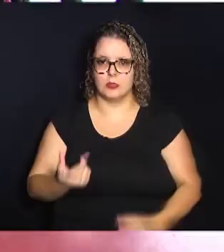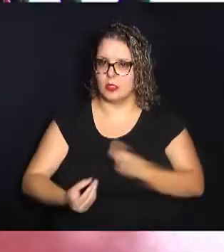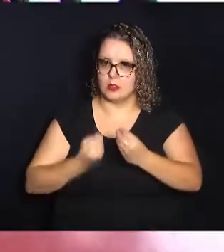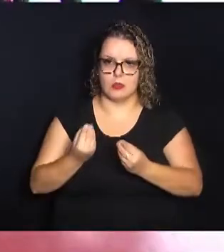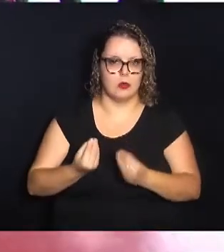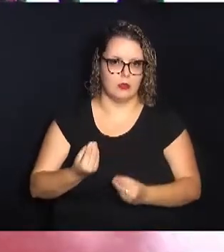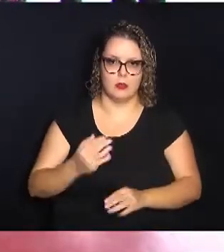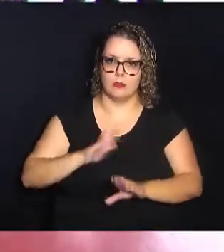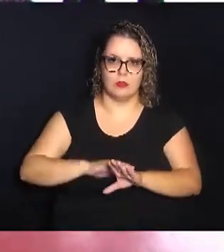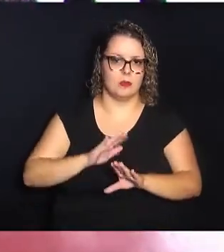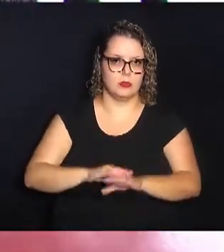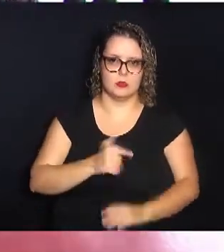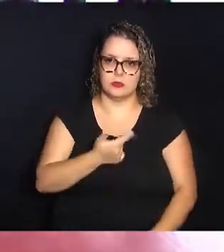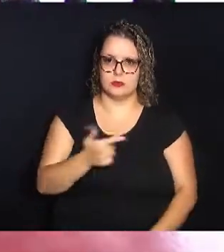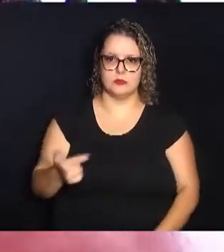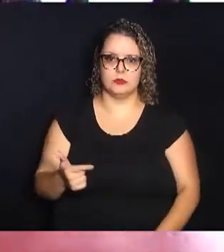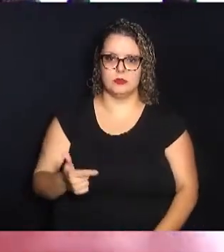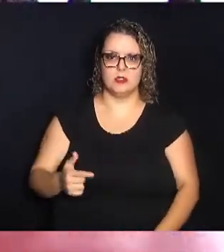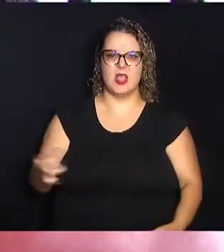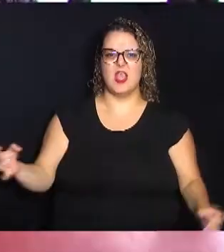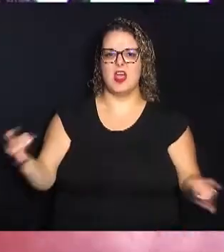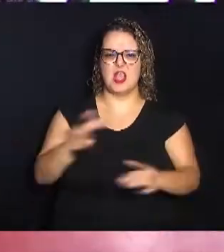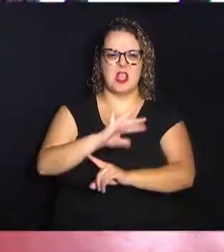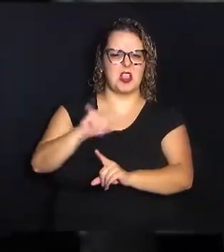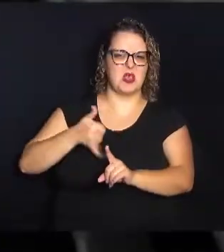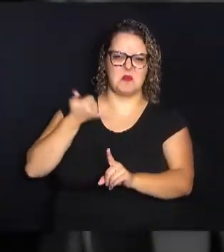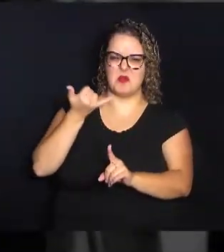for dessa maneira. Não é mulher!